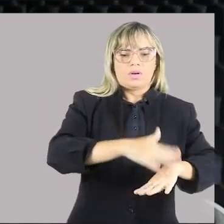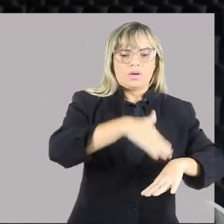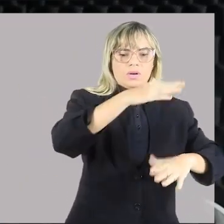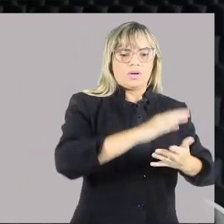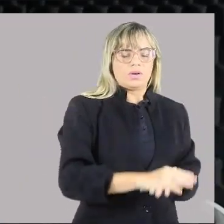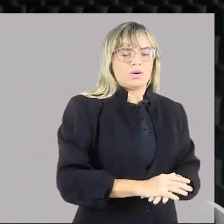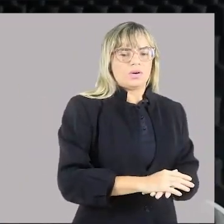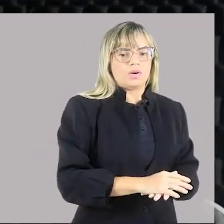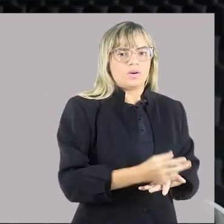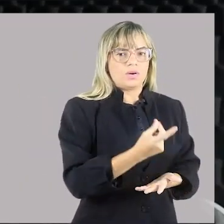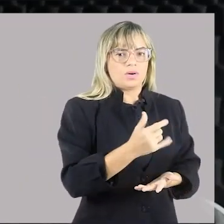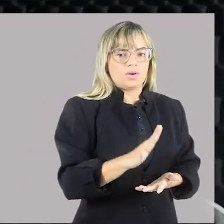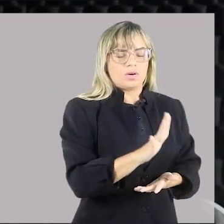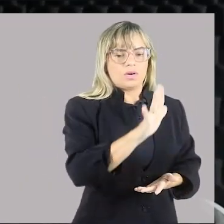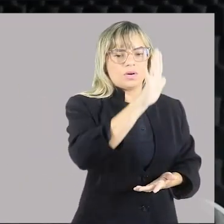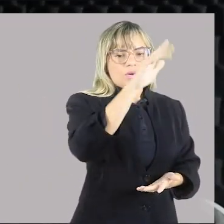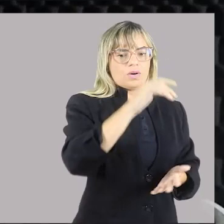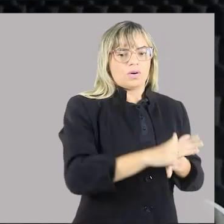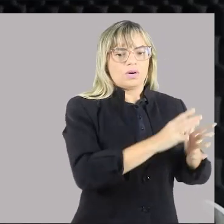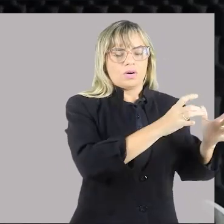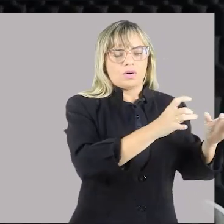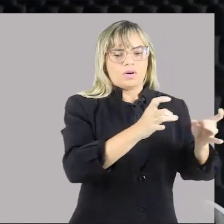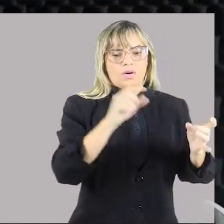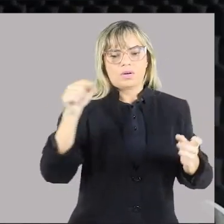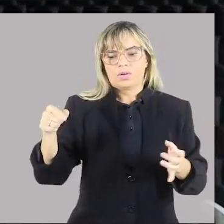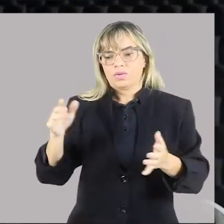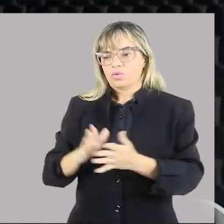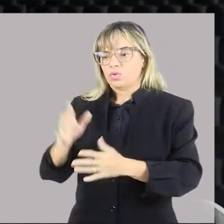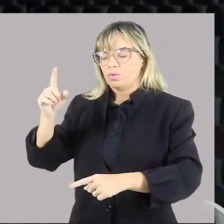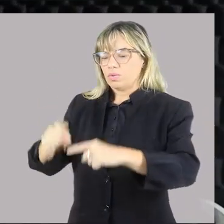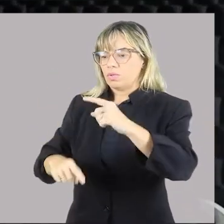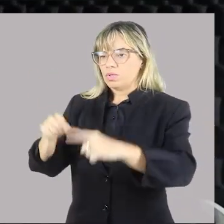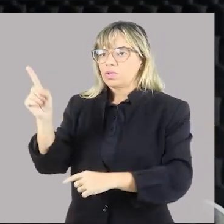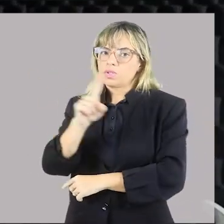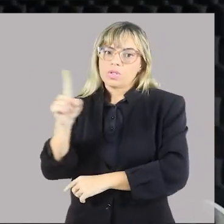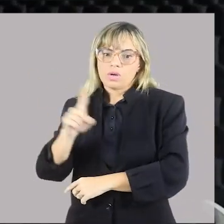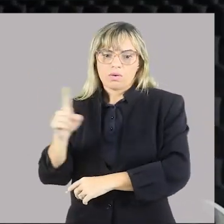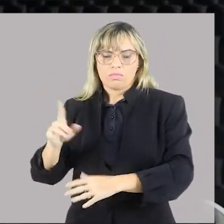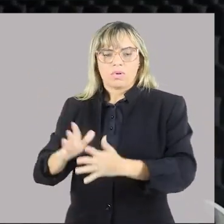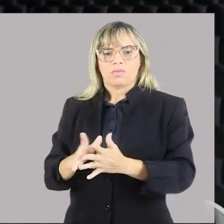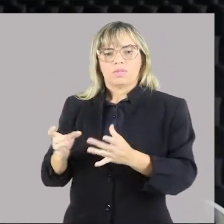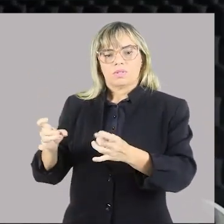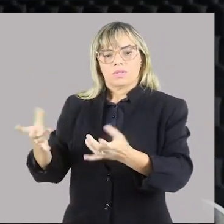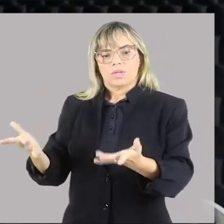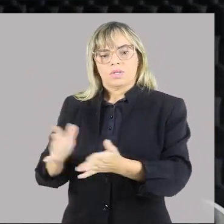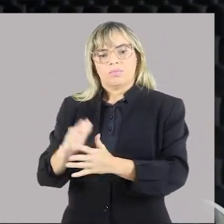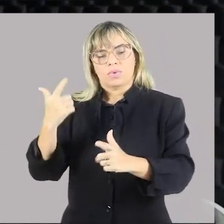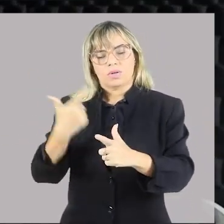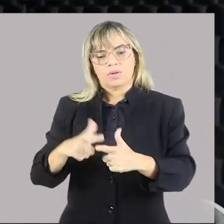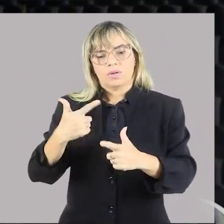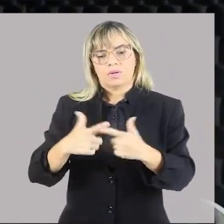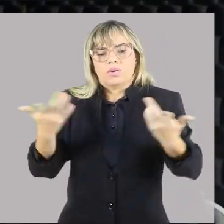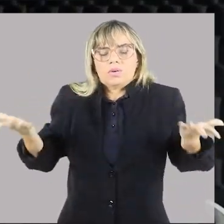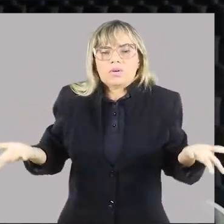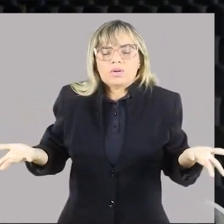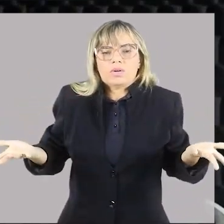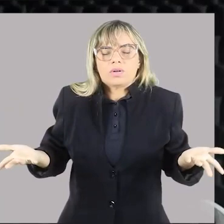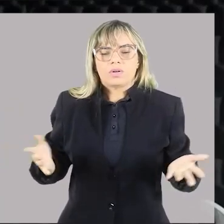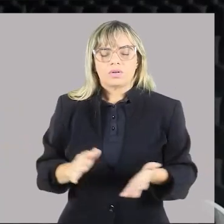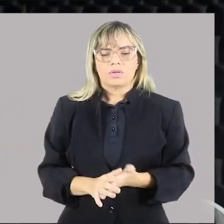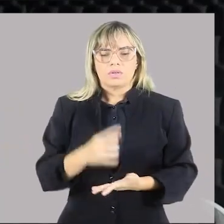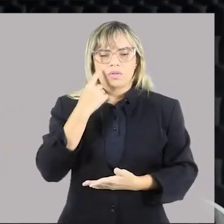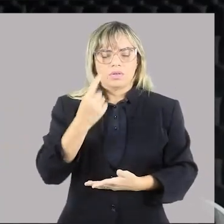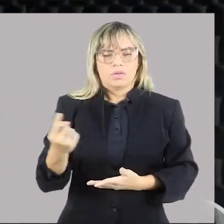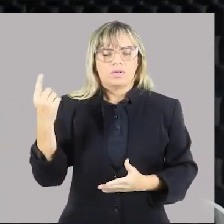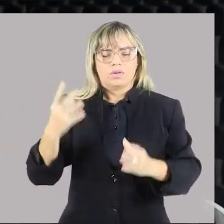comercializada do que um produto que não é reciclado. E isso é um problema. Porque vejam só, vamos falar ótica